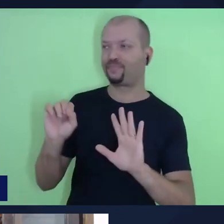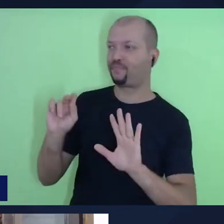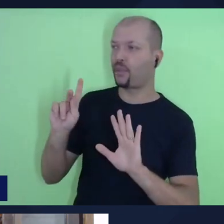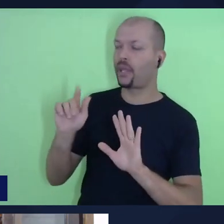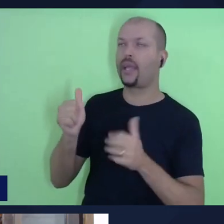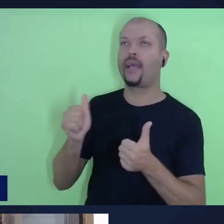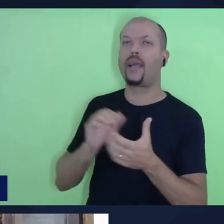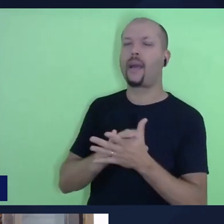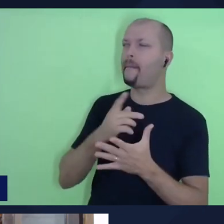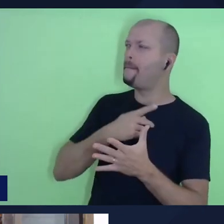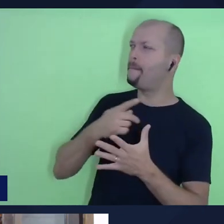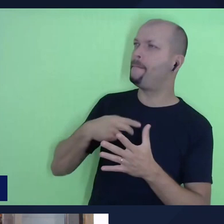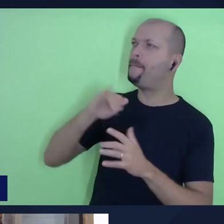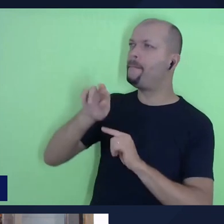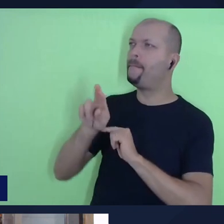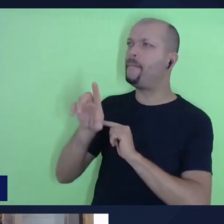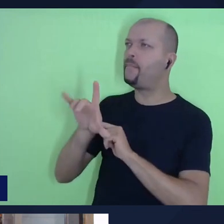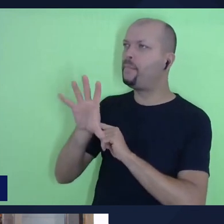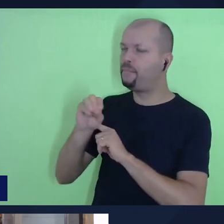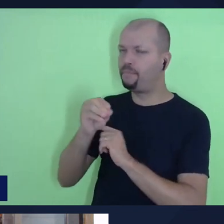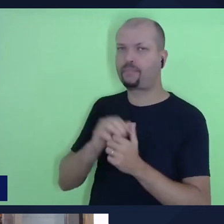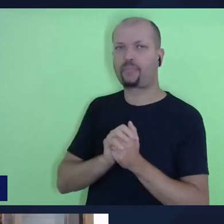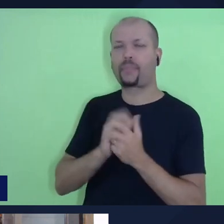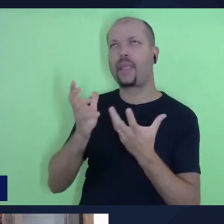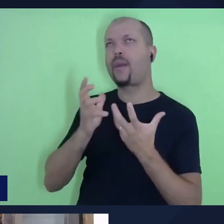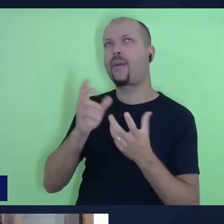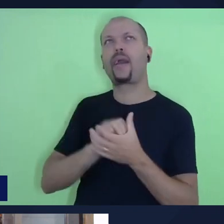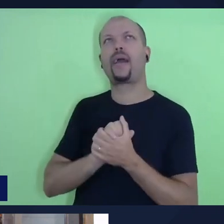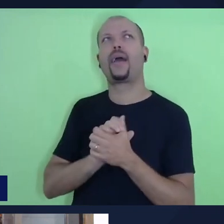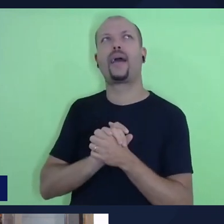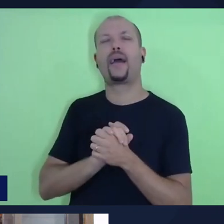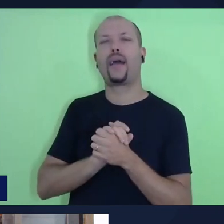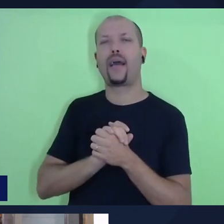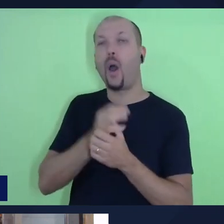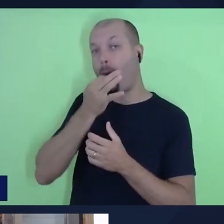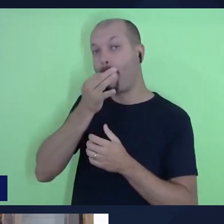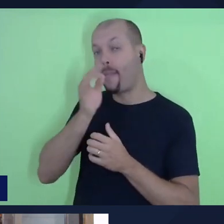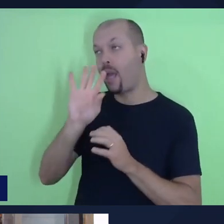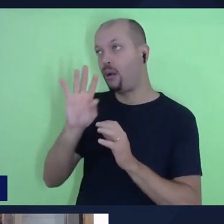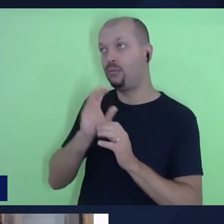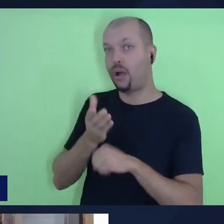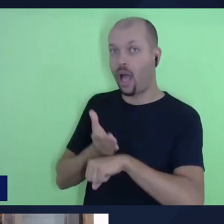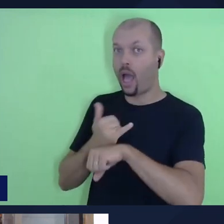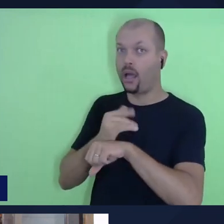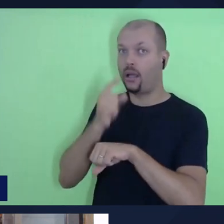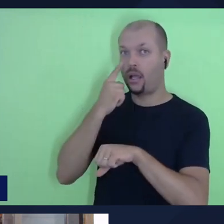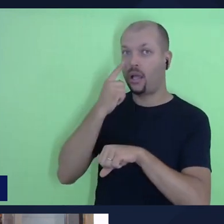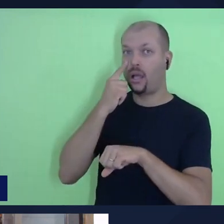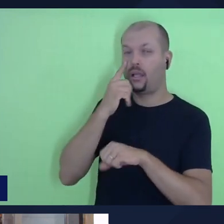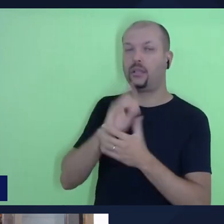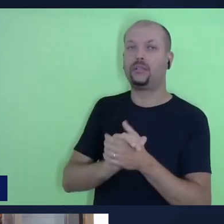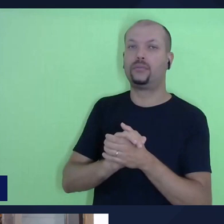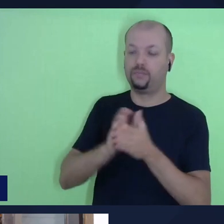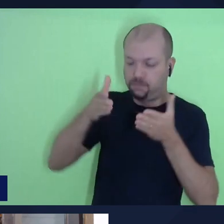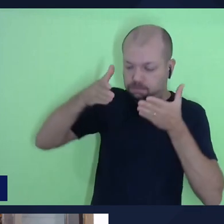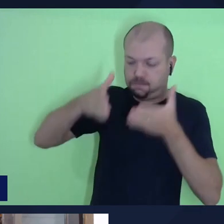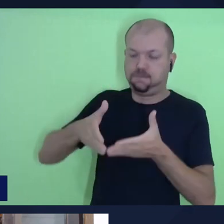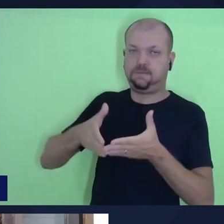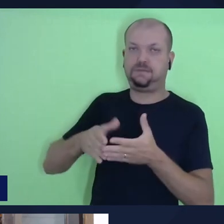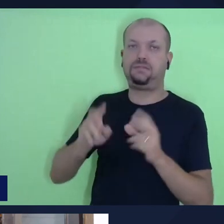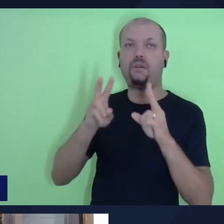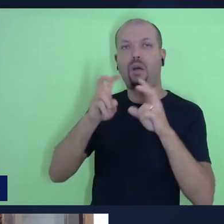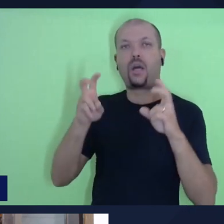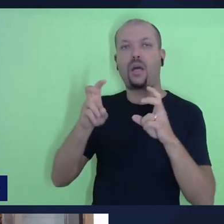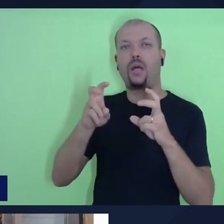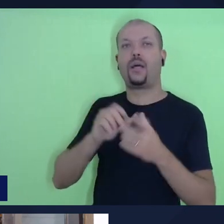pastor Júlio, eu queria fazer uma um breve comentário, antes de entrar realmente aqui na temática da